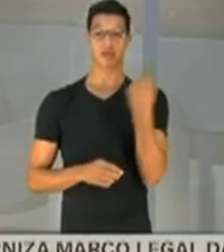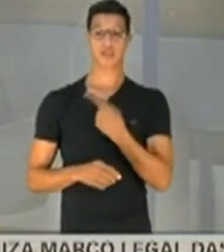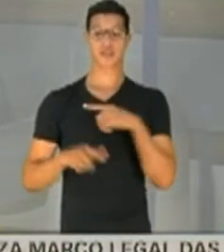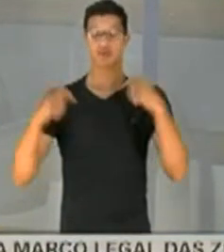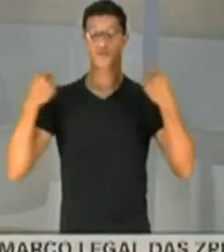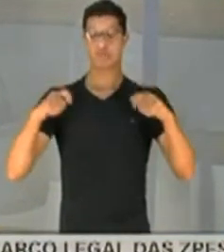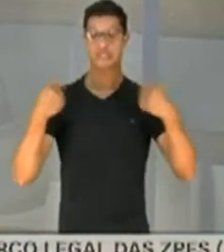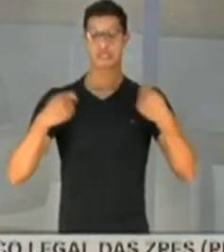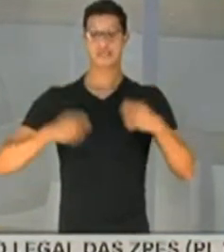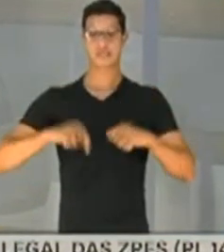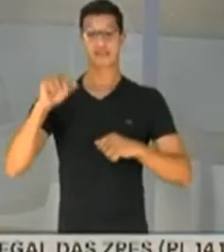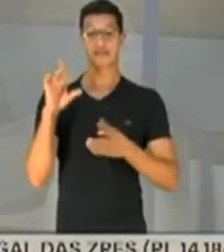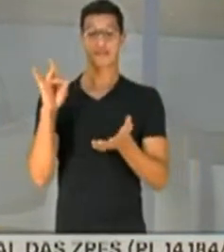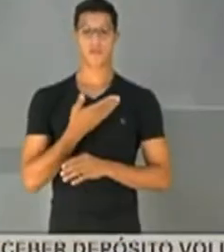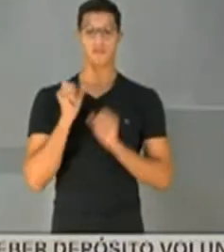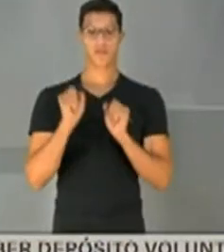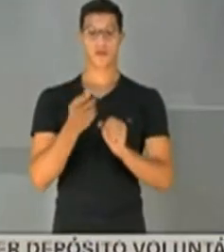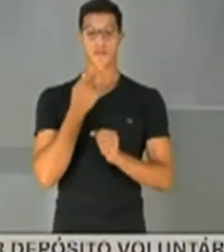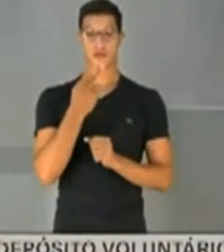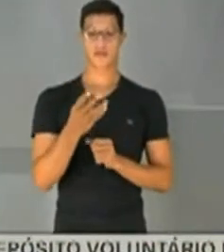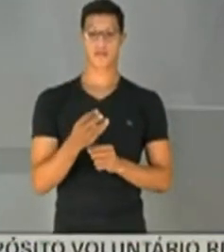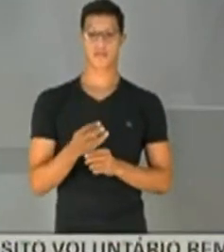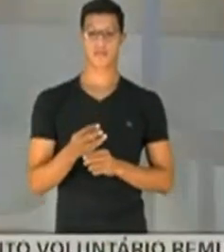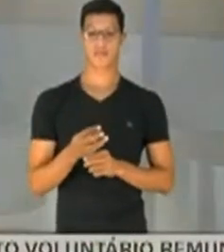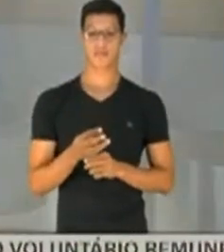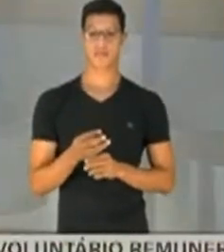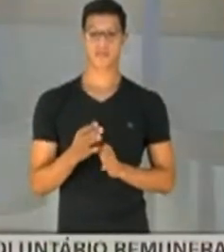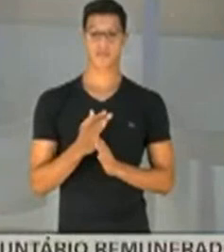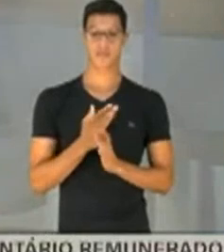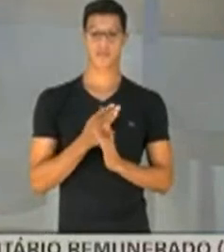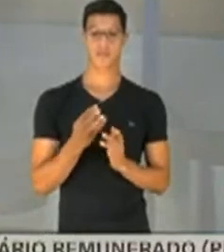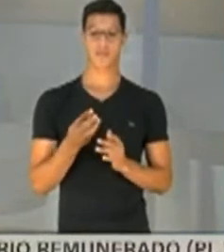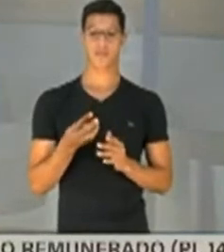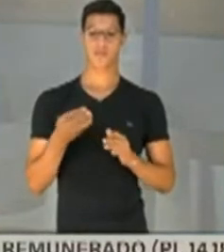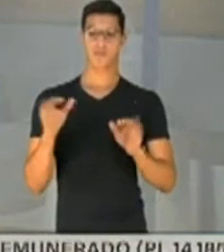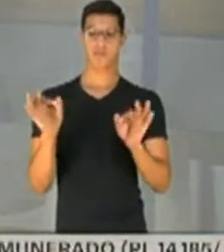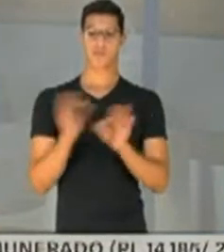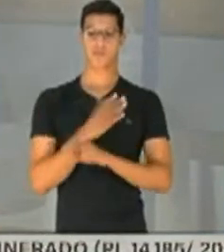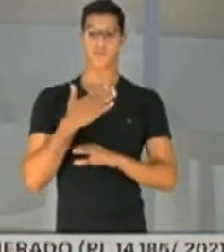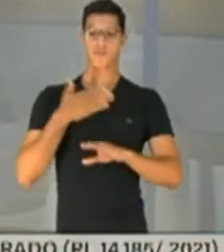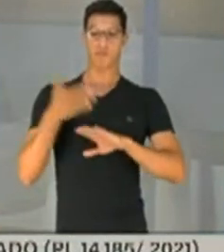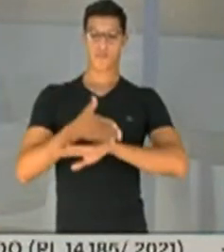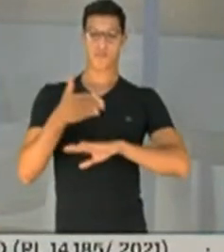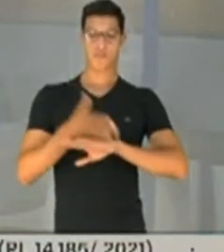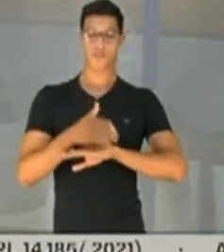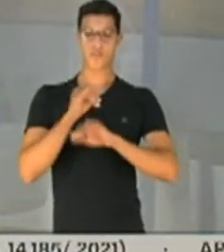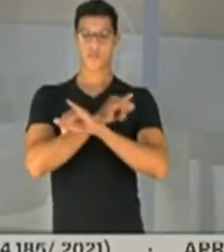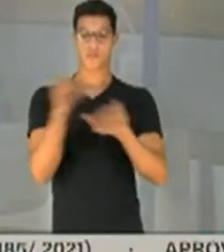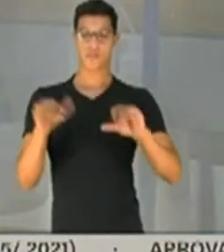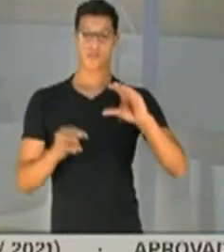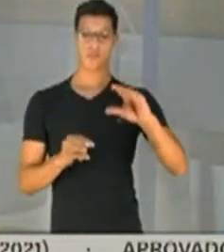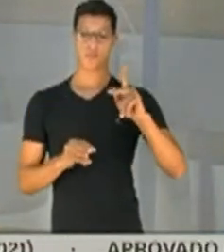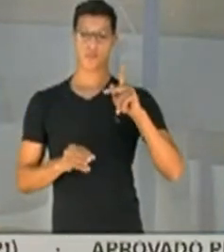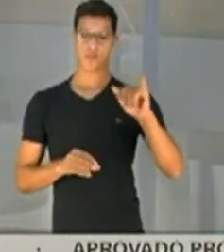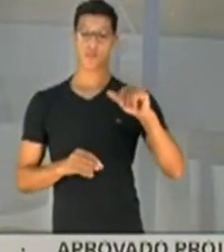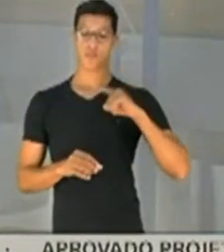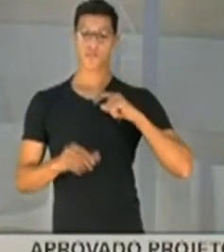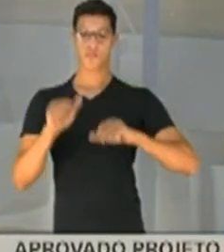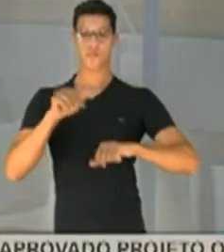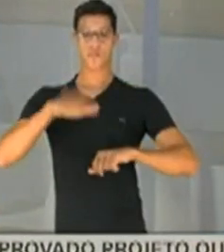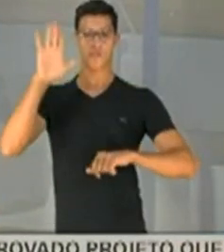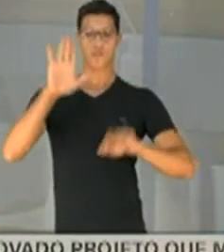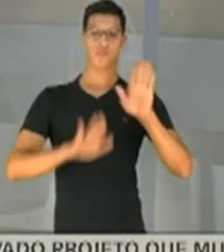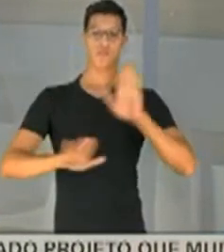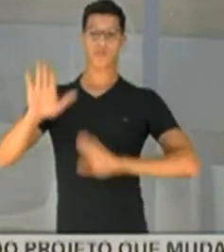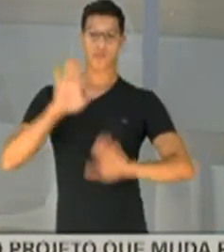precisa efetivamente ter isso. Perfeito. Só para encerrar a minha participação, dizer que a CPI tome mais cuidado